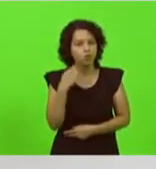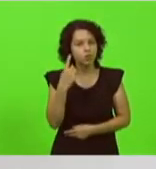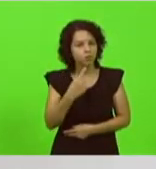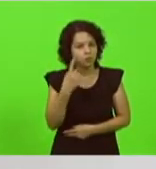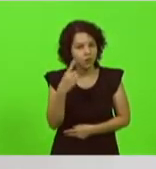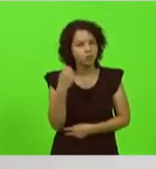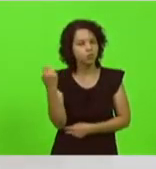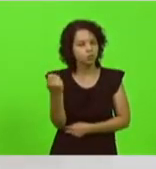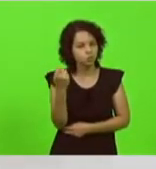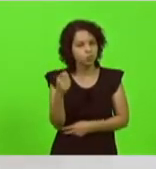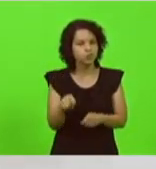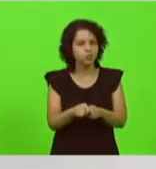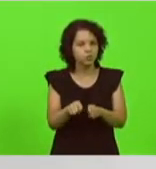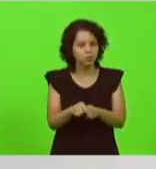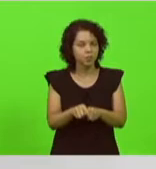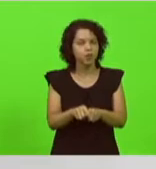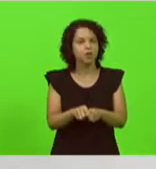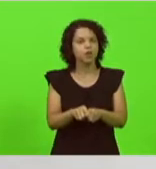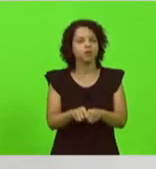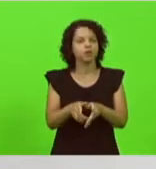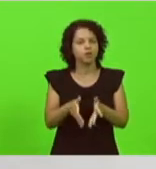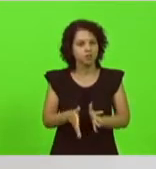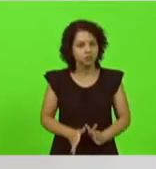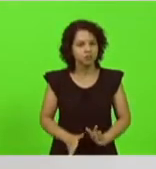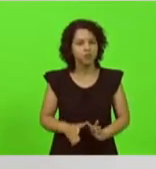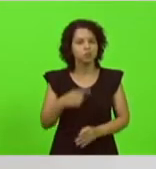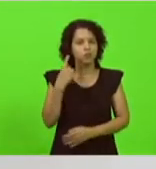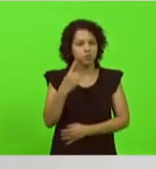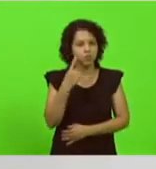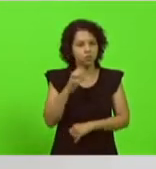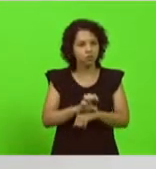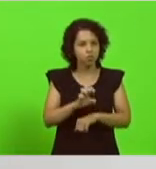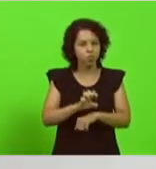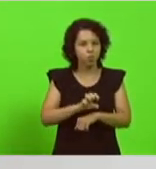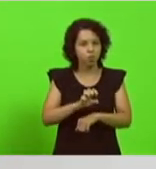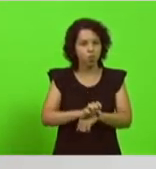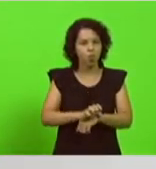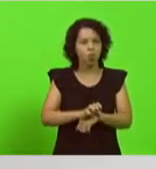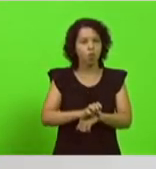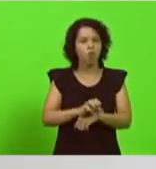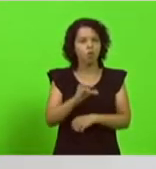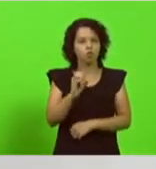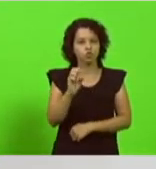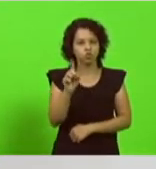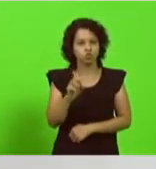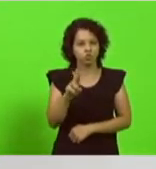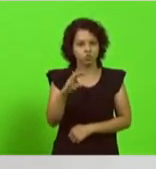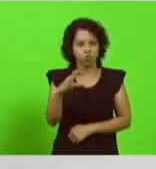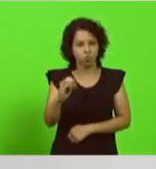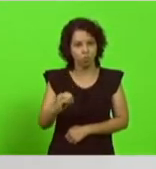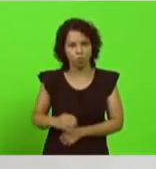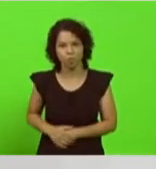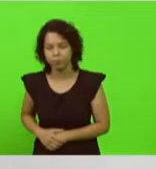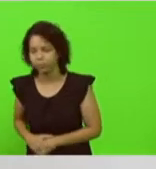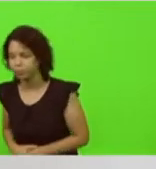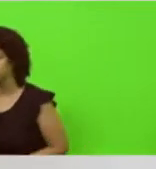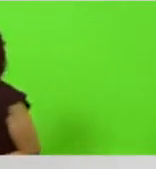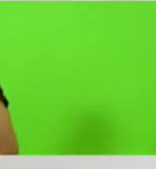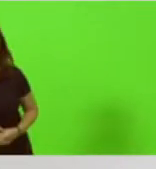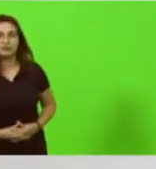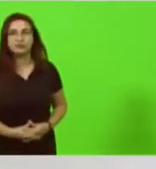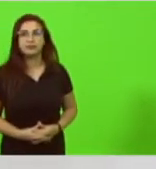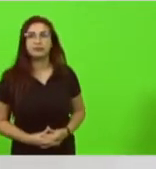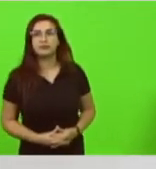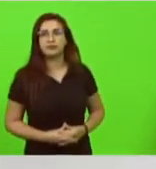Sul e também Gaúcho o nosso deputado estadual tenente coronel Zucco deputada federal Carolina de Tone